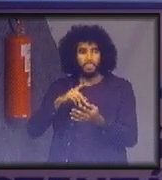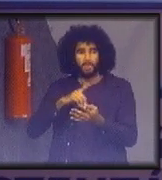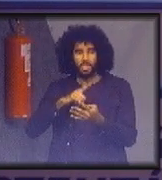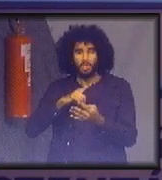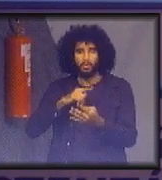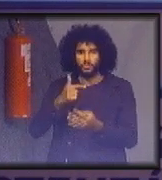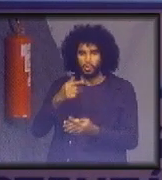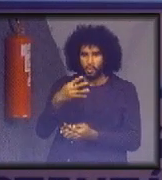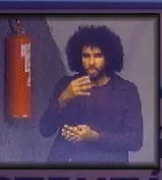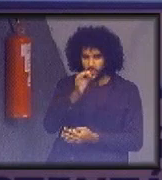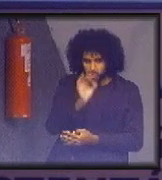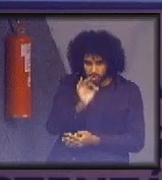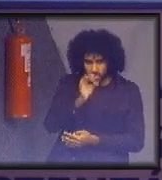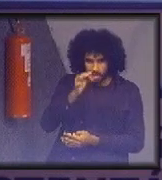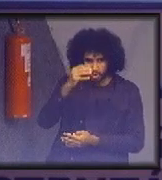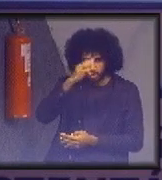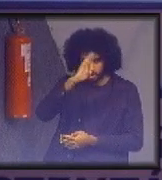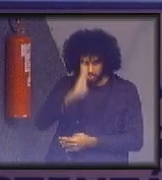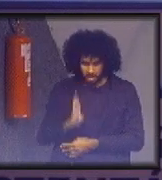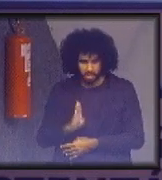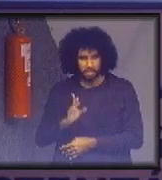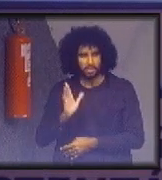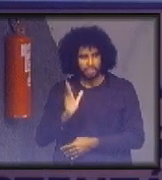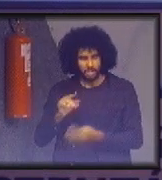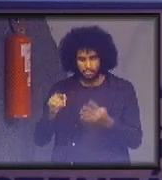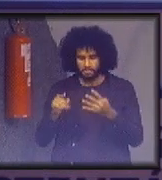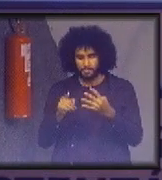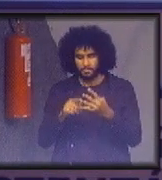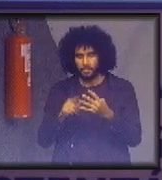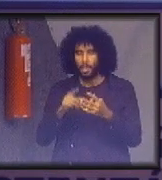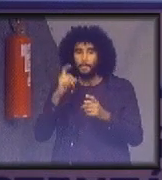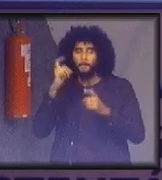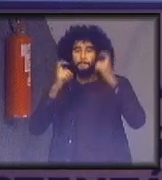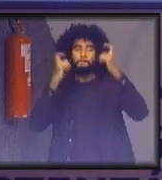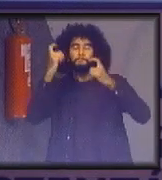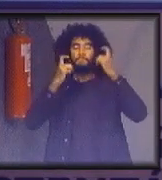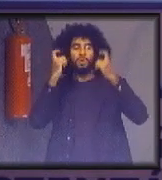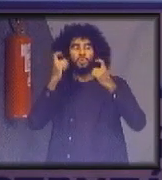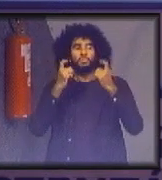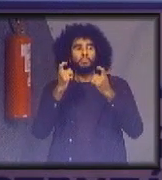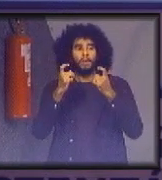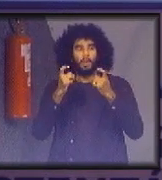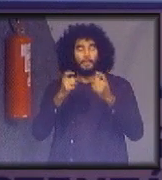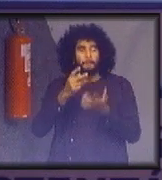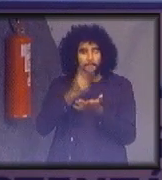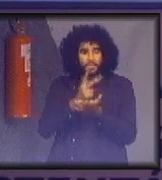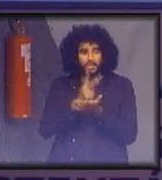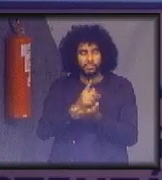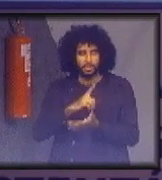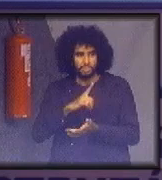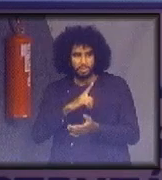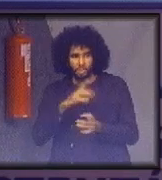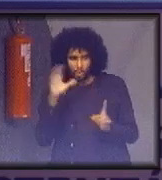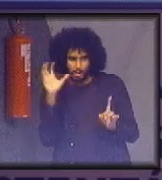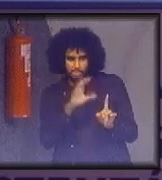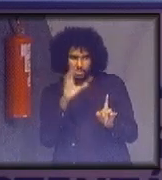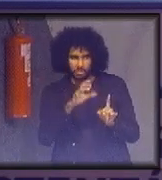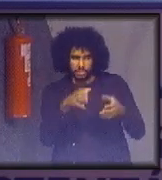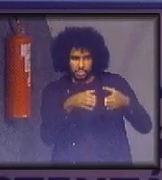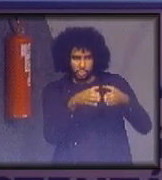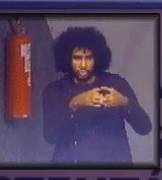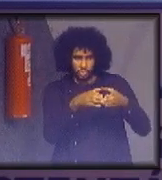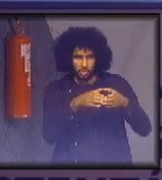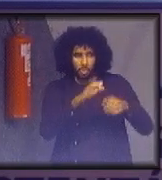altas de consciência no consumo. Isto é, se preocupa com o consumo, inclusive, quando o impacto é coletivo e de longo prazo.